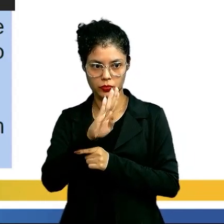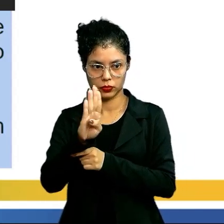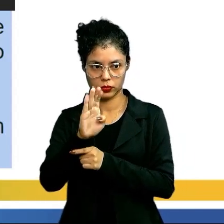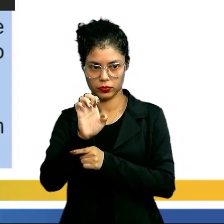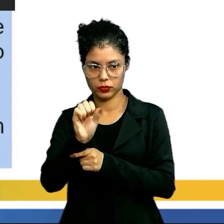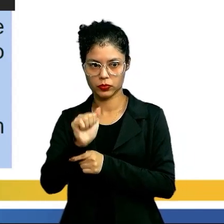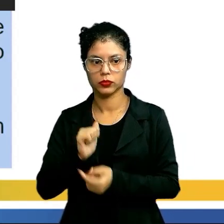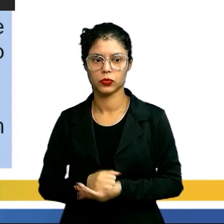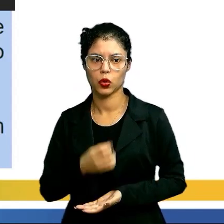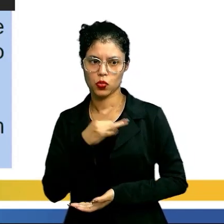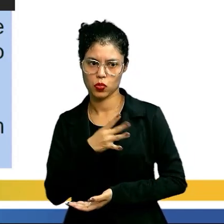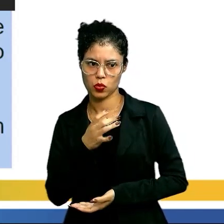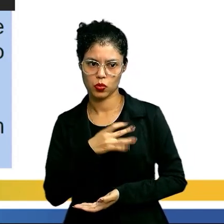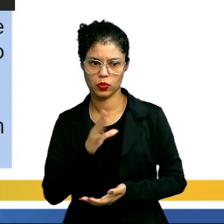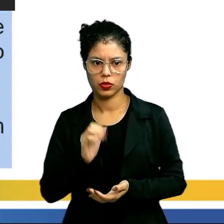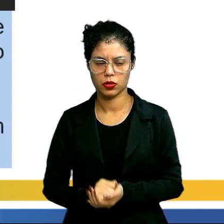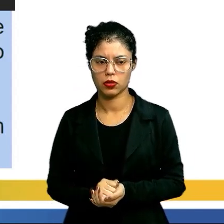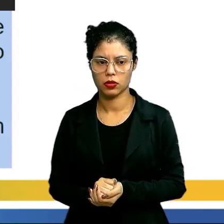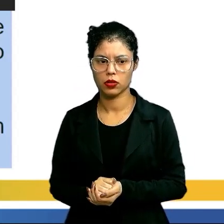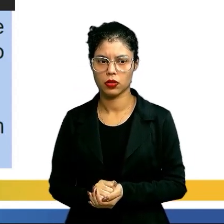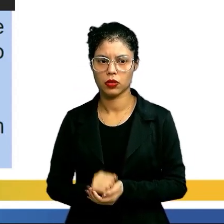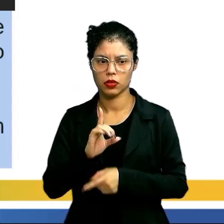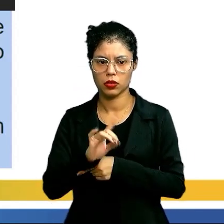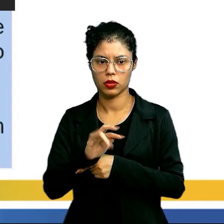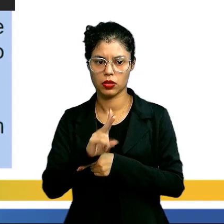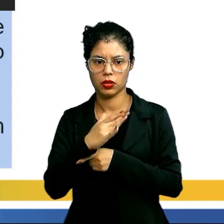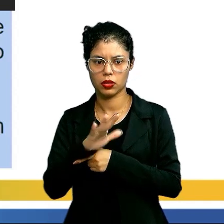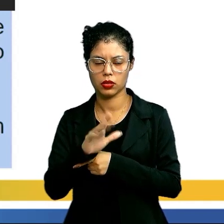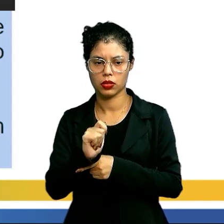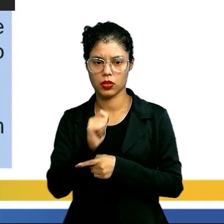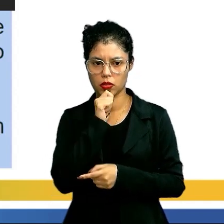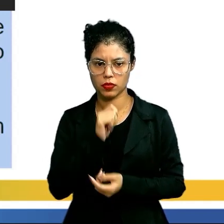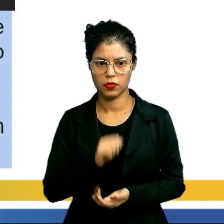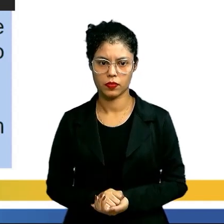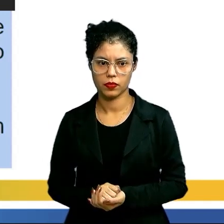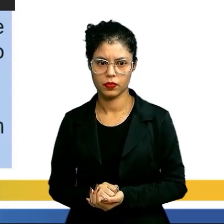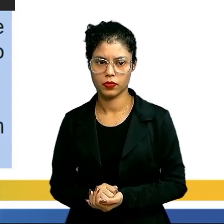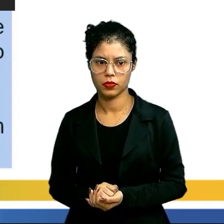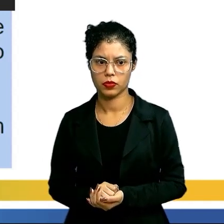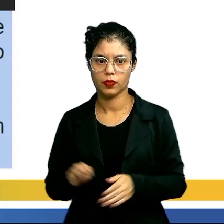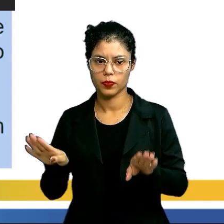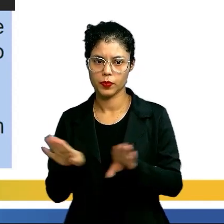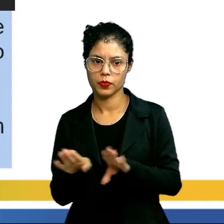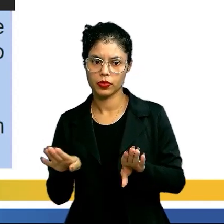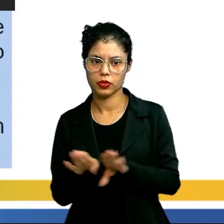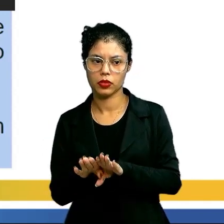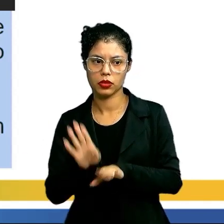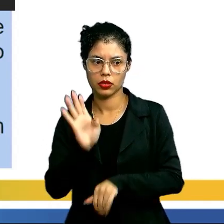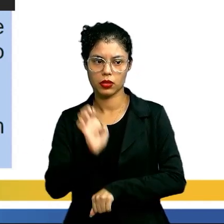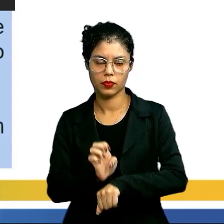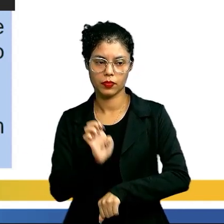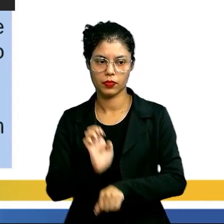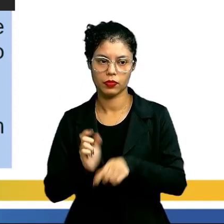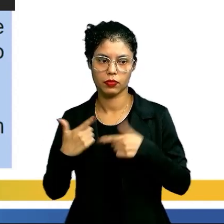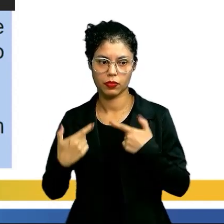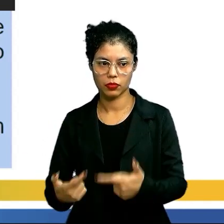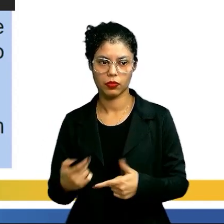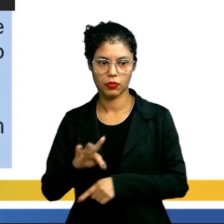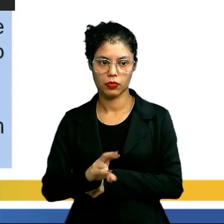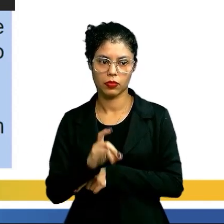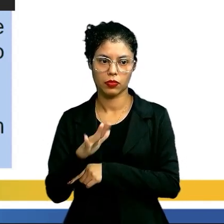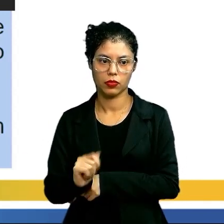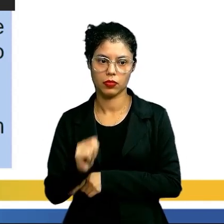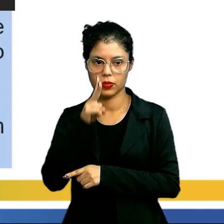o medo recíproco e a detonação de um estado de guerra